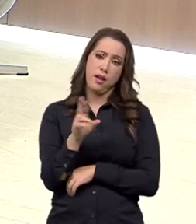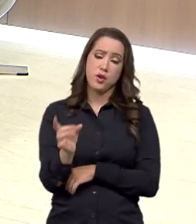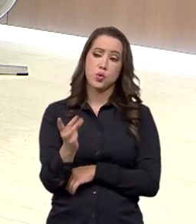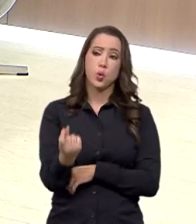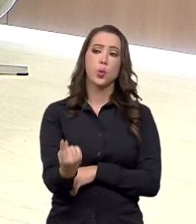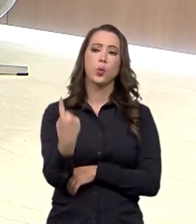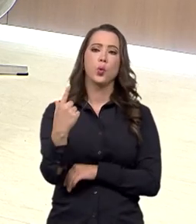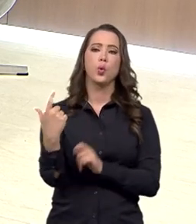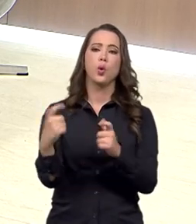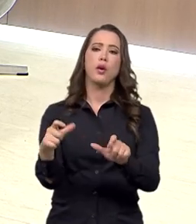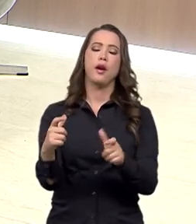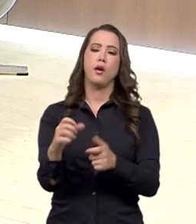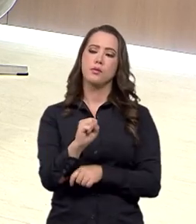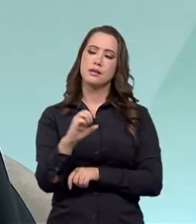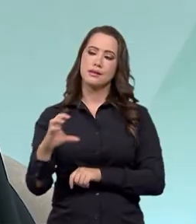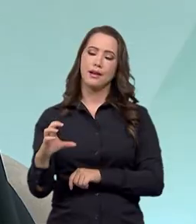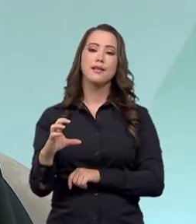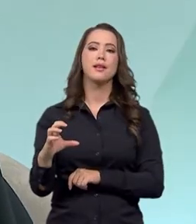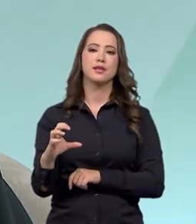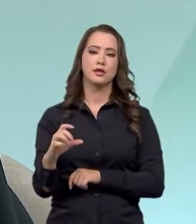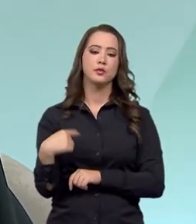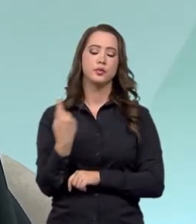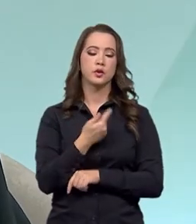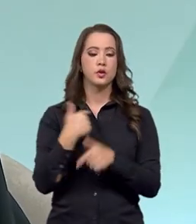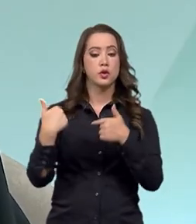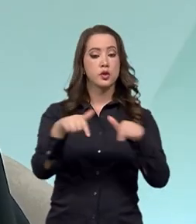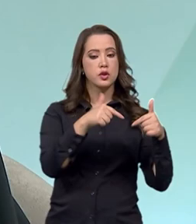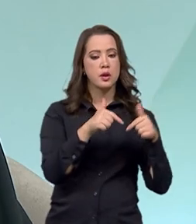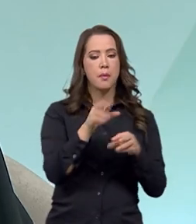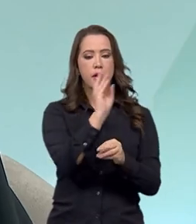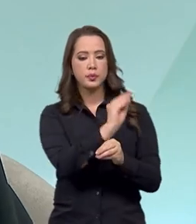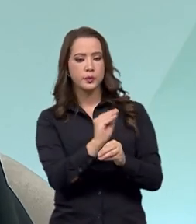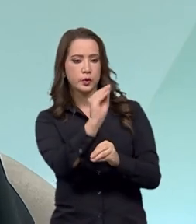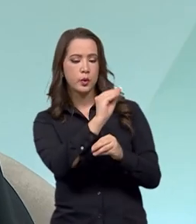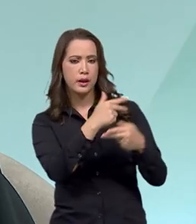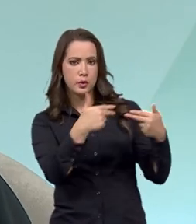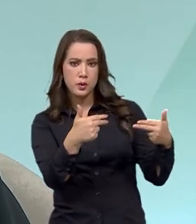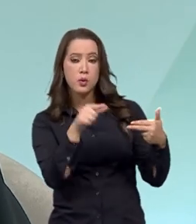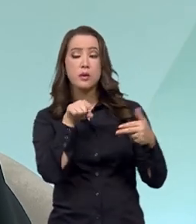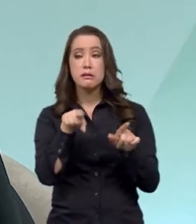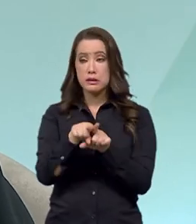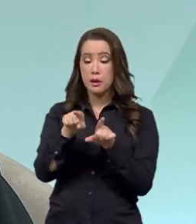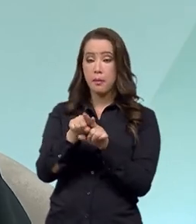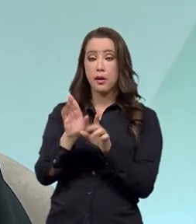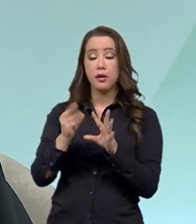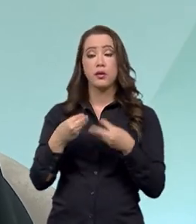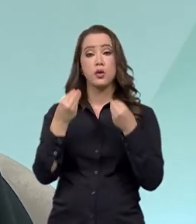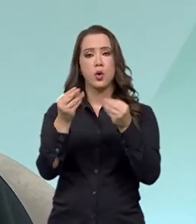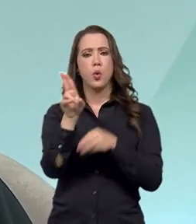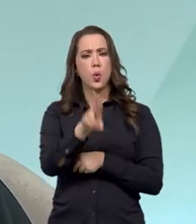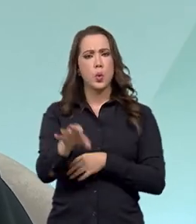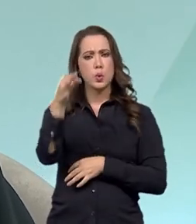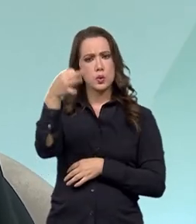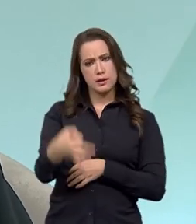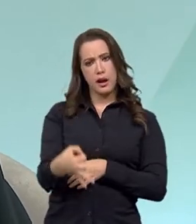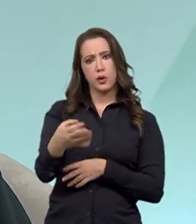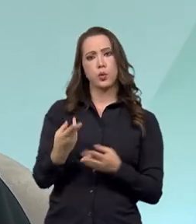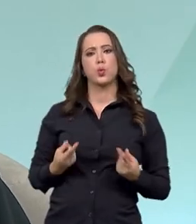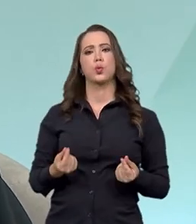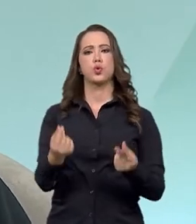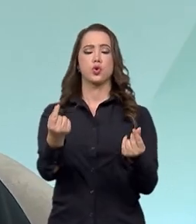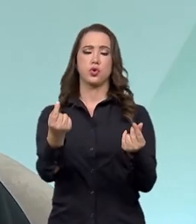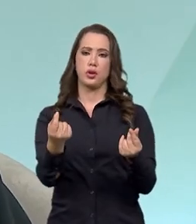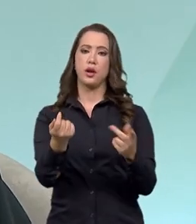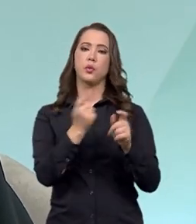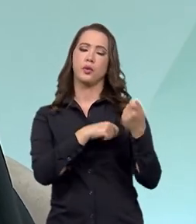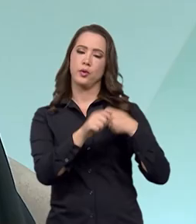Catarina. Então, a gente está tentando trabalhar também não só a restauração dos bens, mas também trazendo um uso sustentável, trazendo